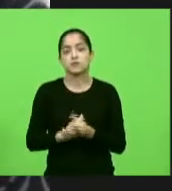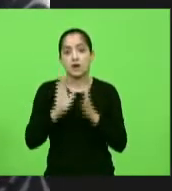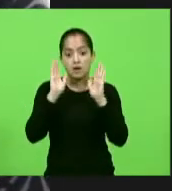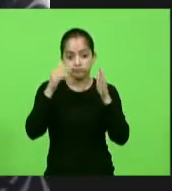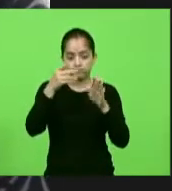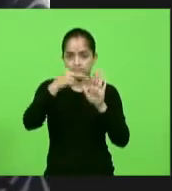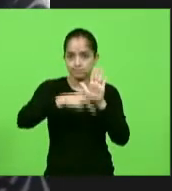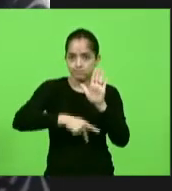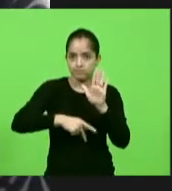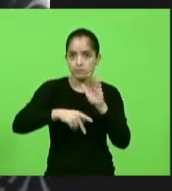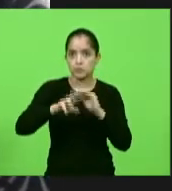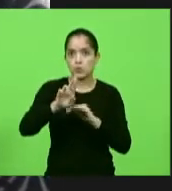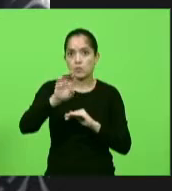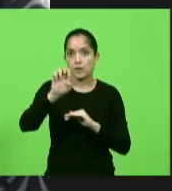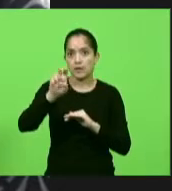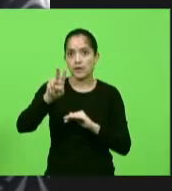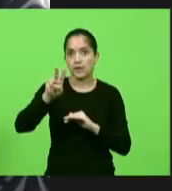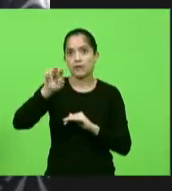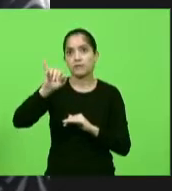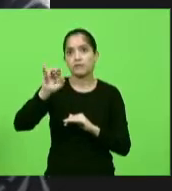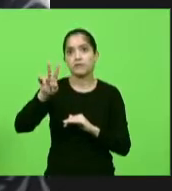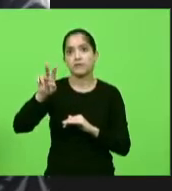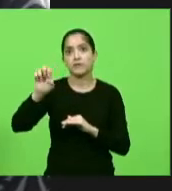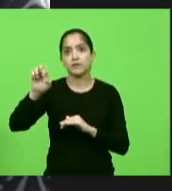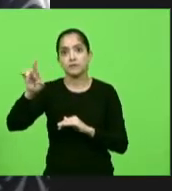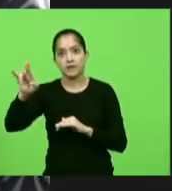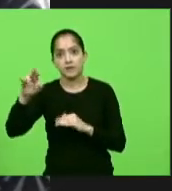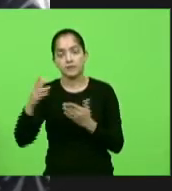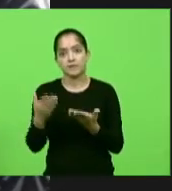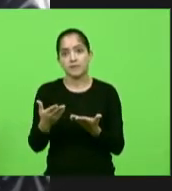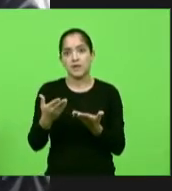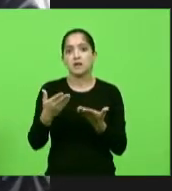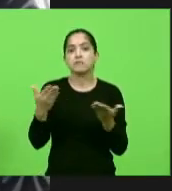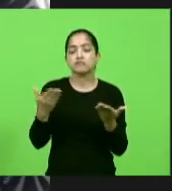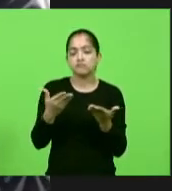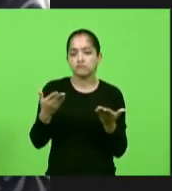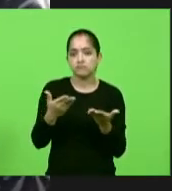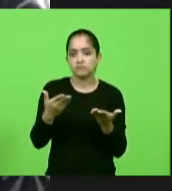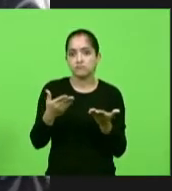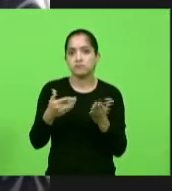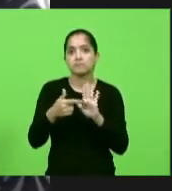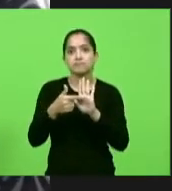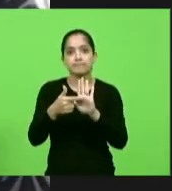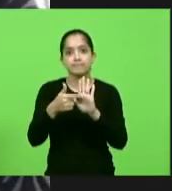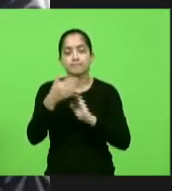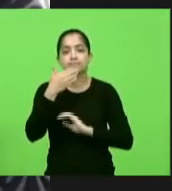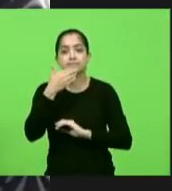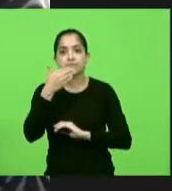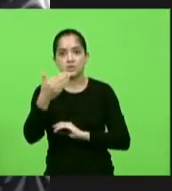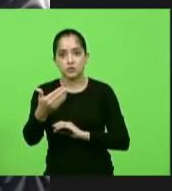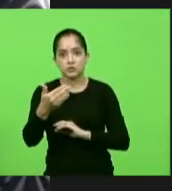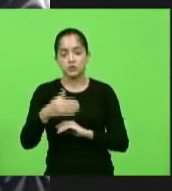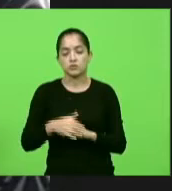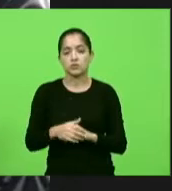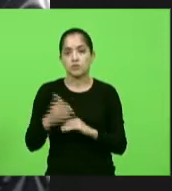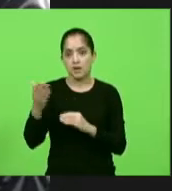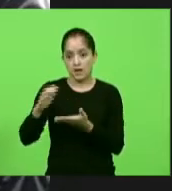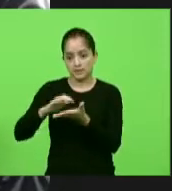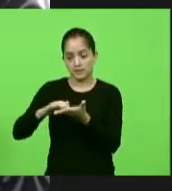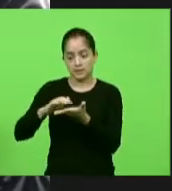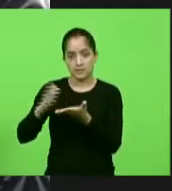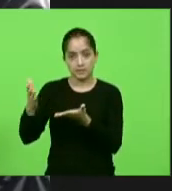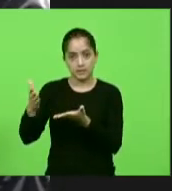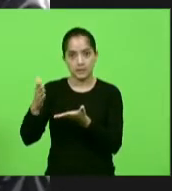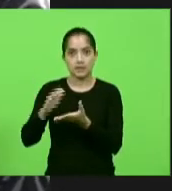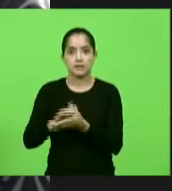patrocinado aí pelo governo do estado. Então, fica aqui a nossa ratificação, o nosso pedido à secretária Carmen